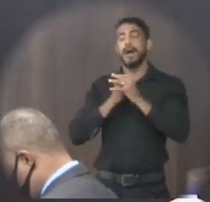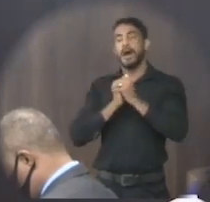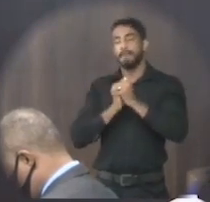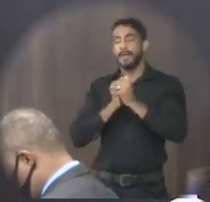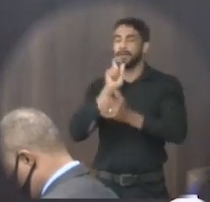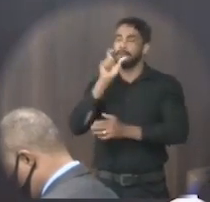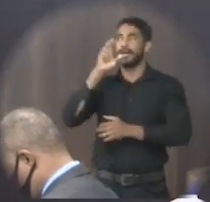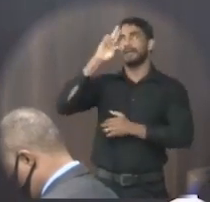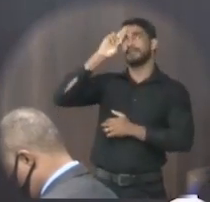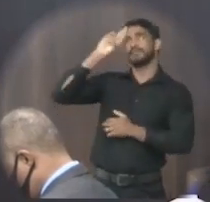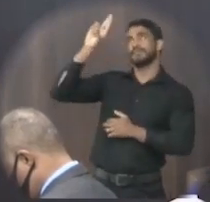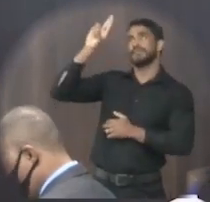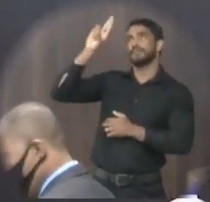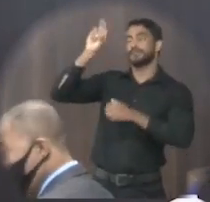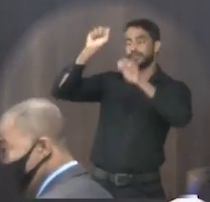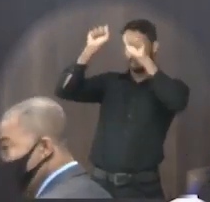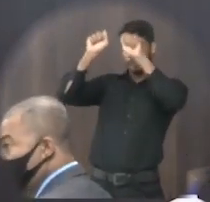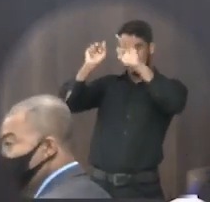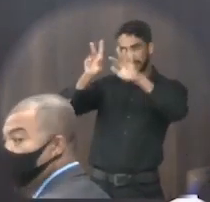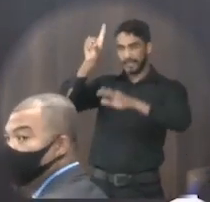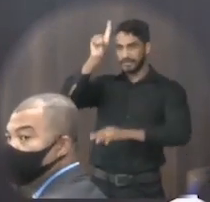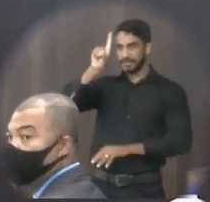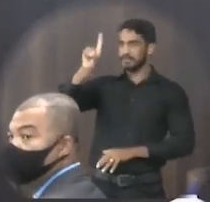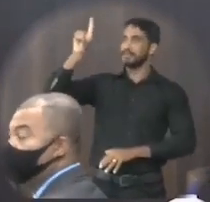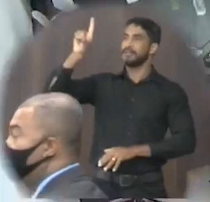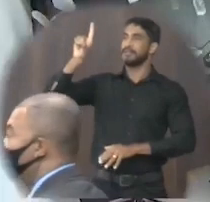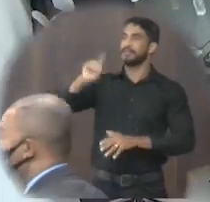Palavra do Senhor Graças a Deus